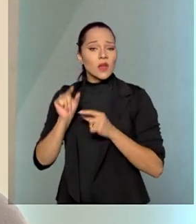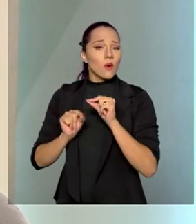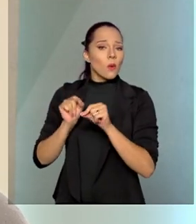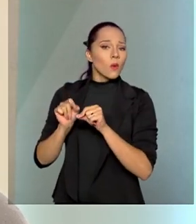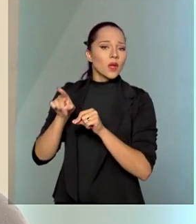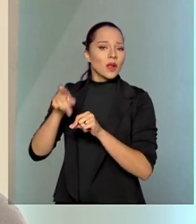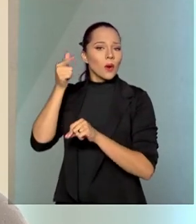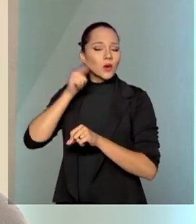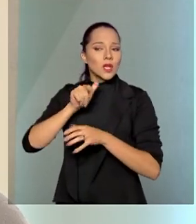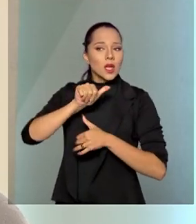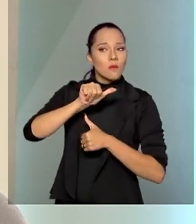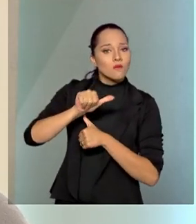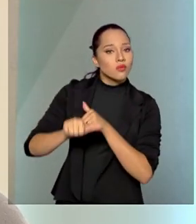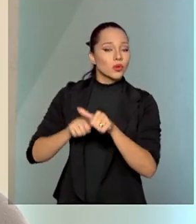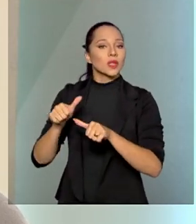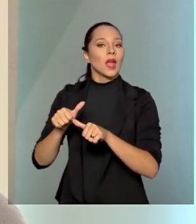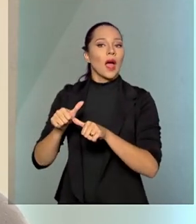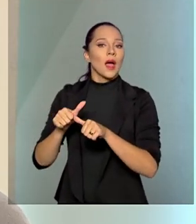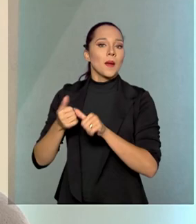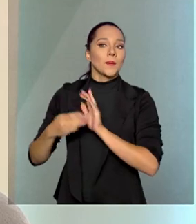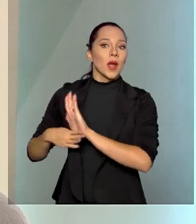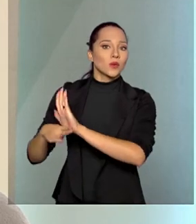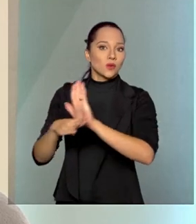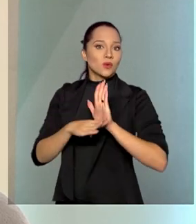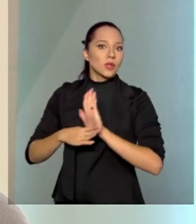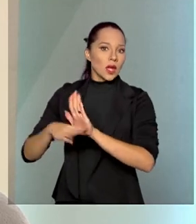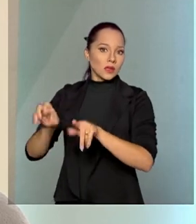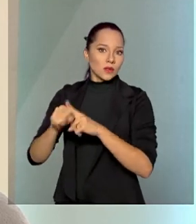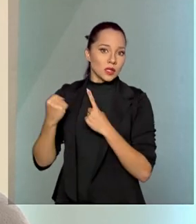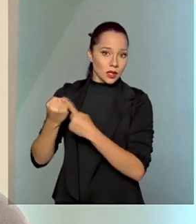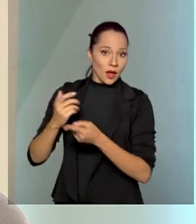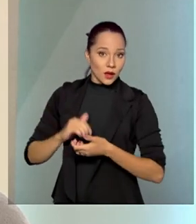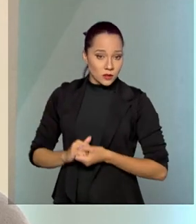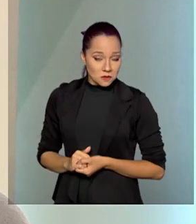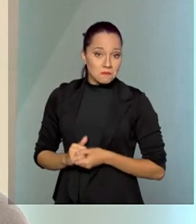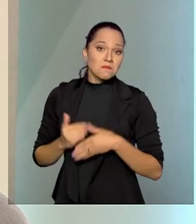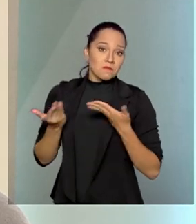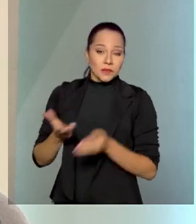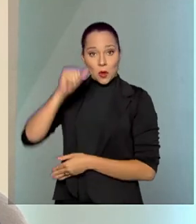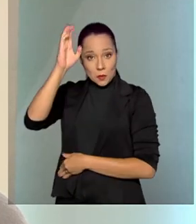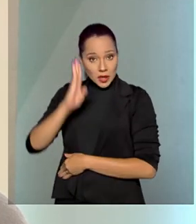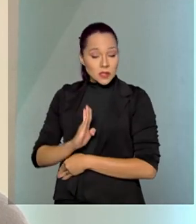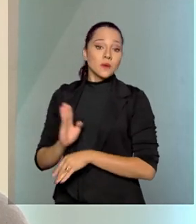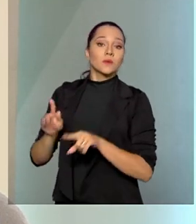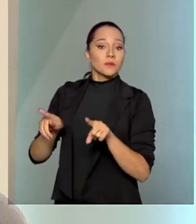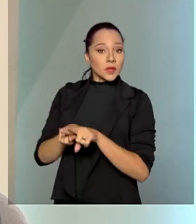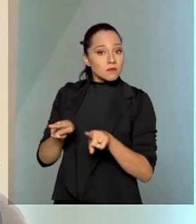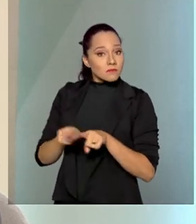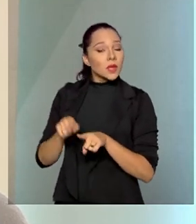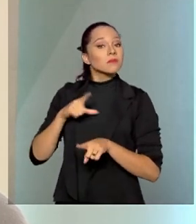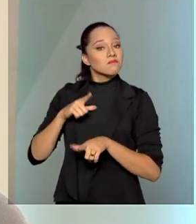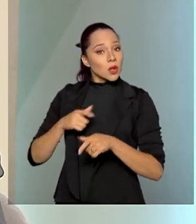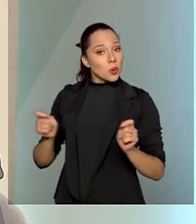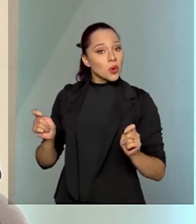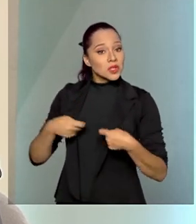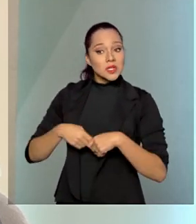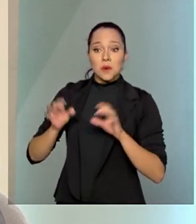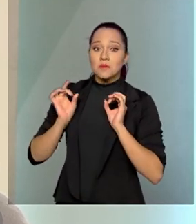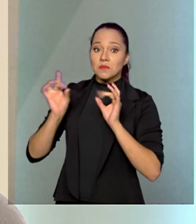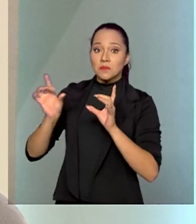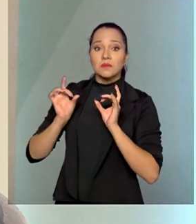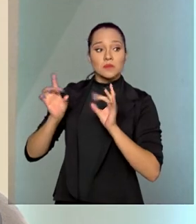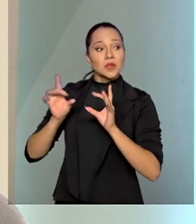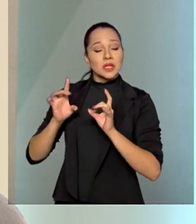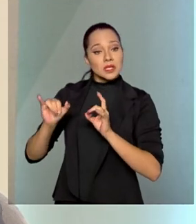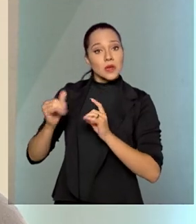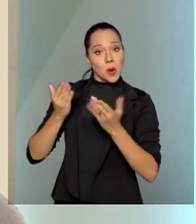ele pode transformar em benefícios para a sua sociedade. E nisso o Brasil também tem condições privilegiadas